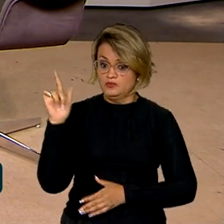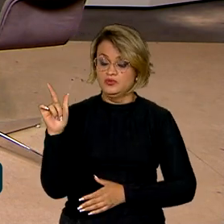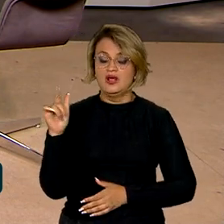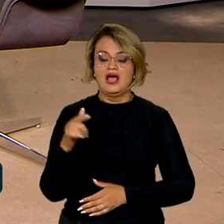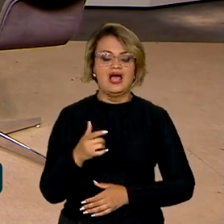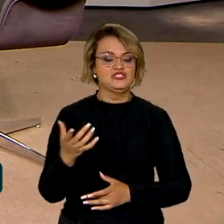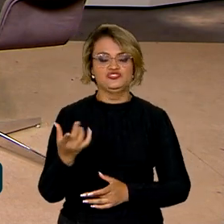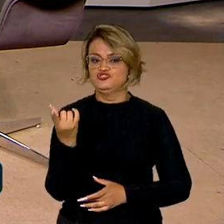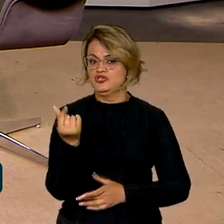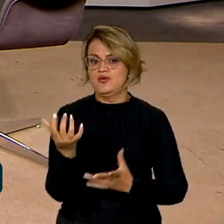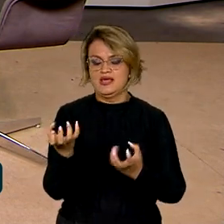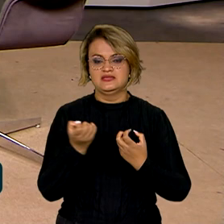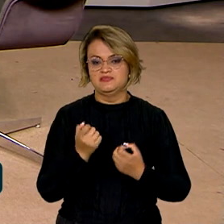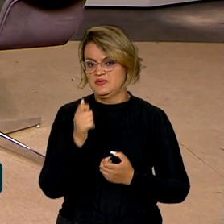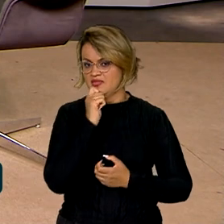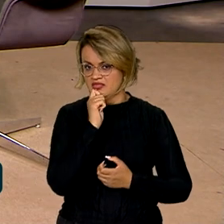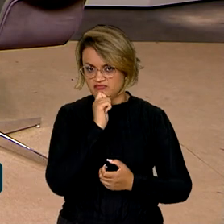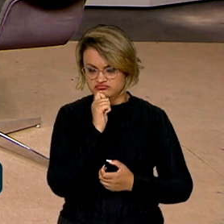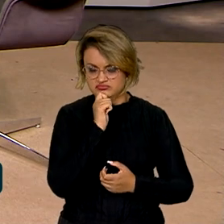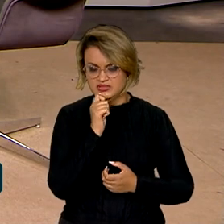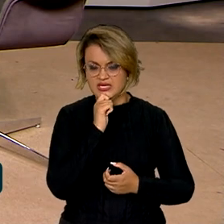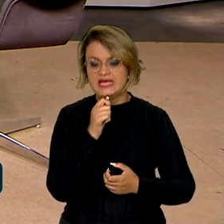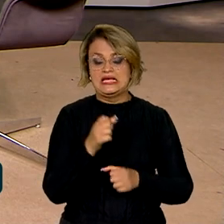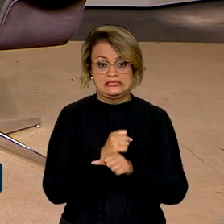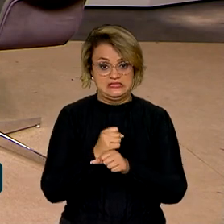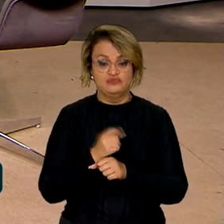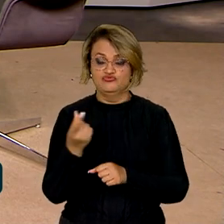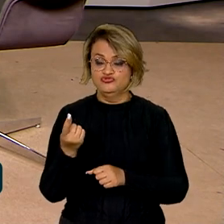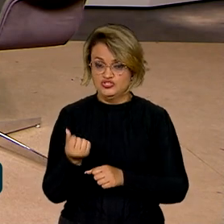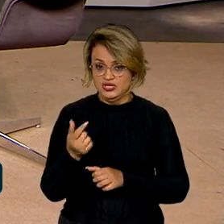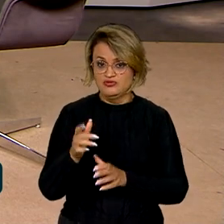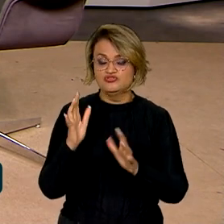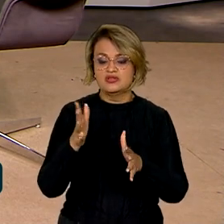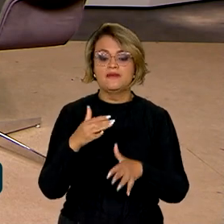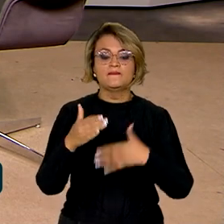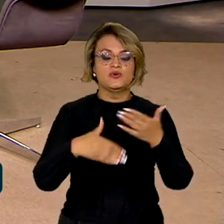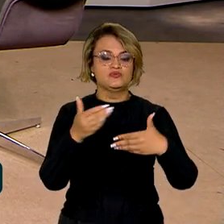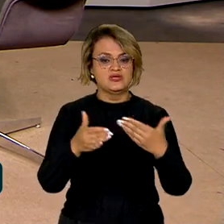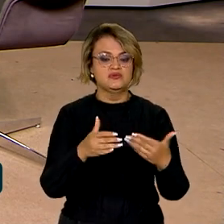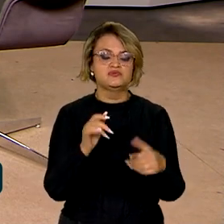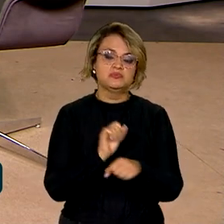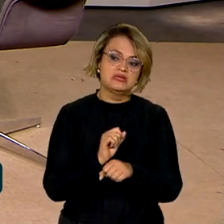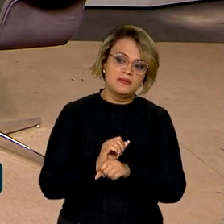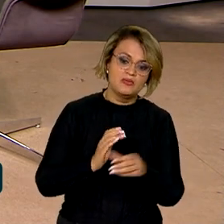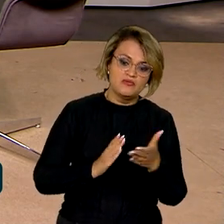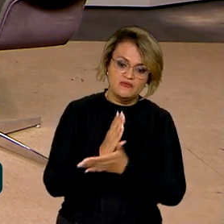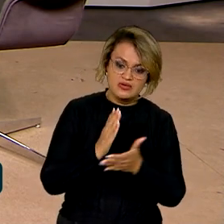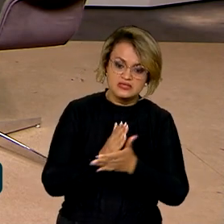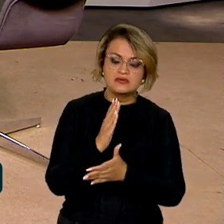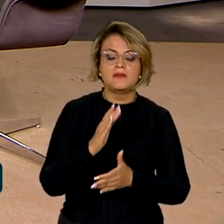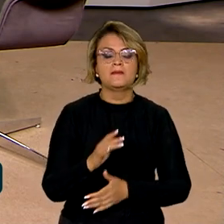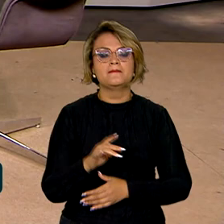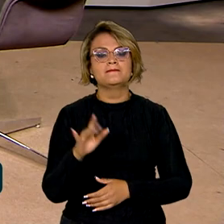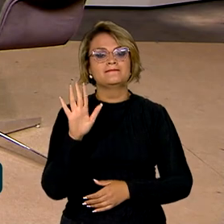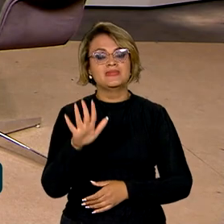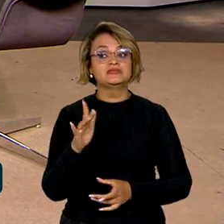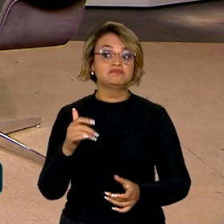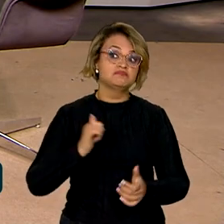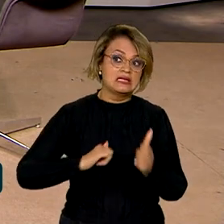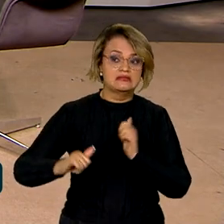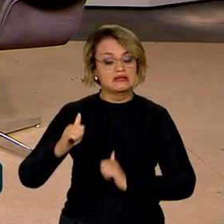recebemos esses recursos. O dinheiro desse ano já está em fase de processo, já de aprovação, mas a nossa